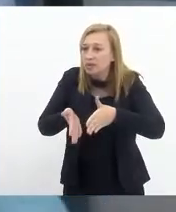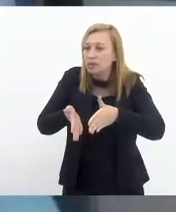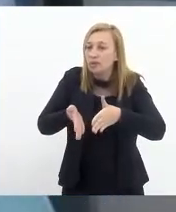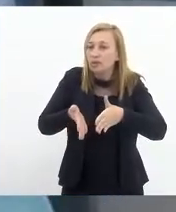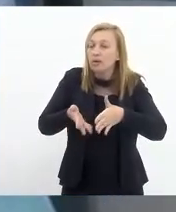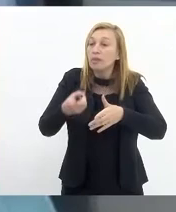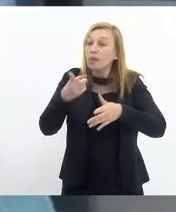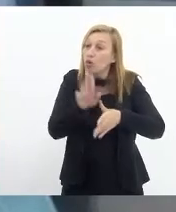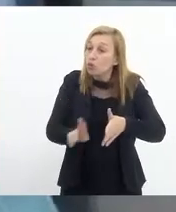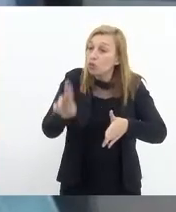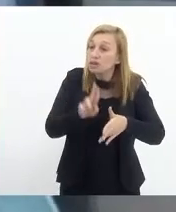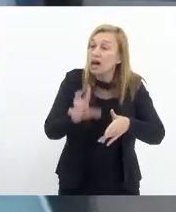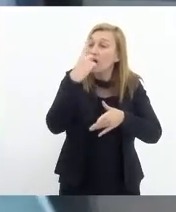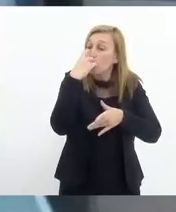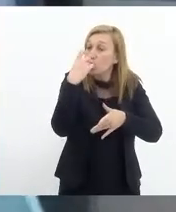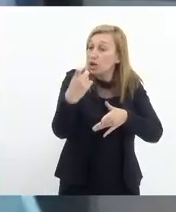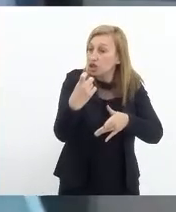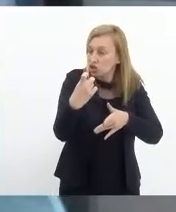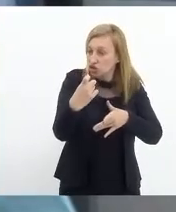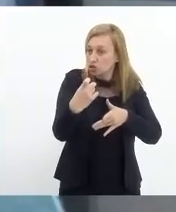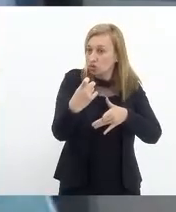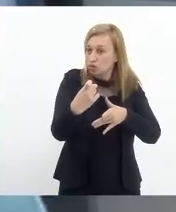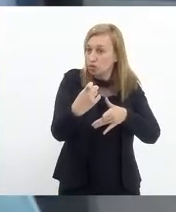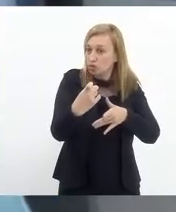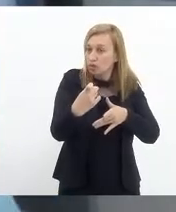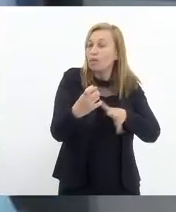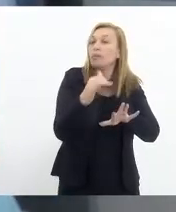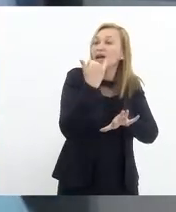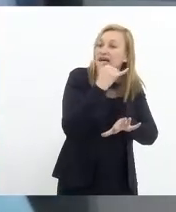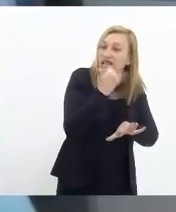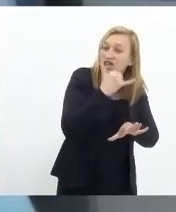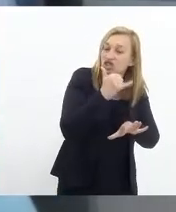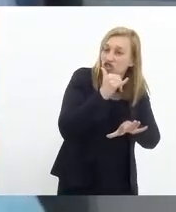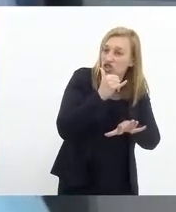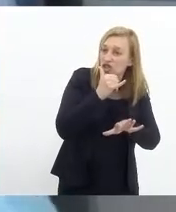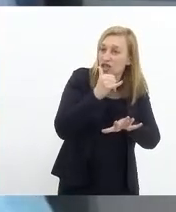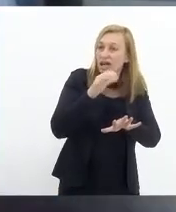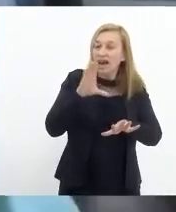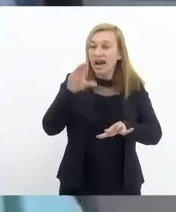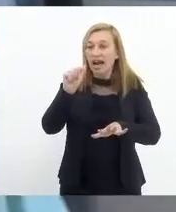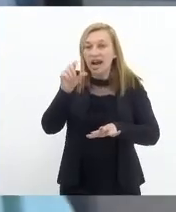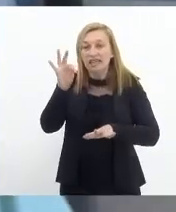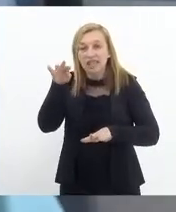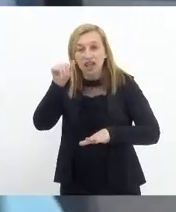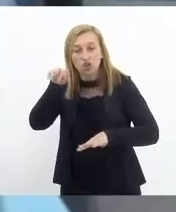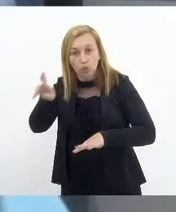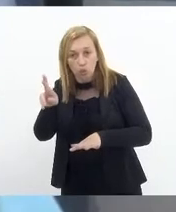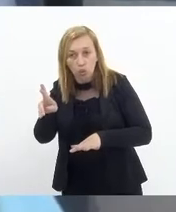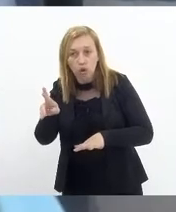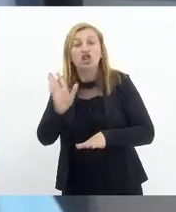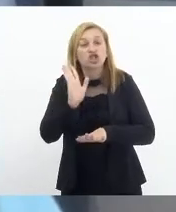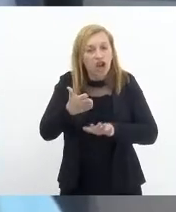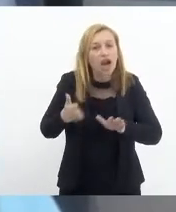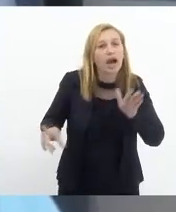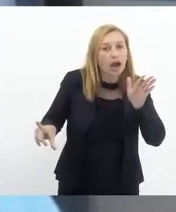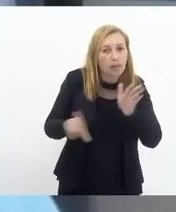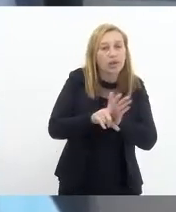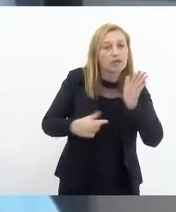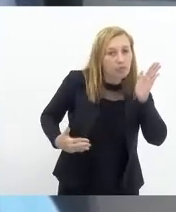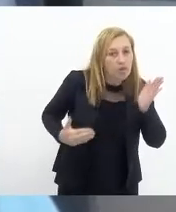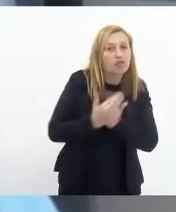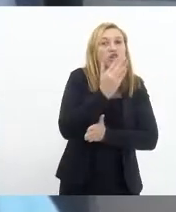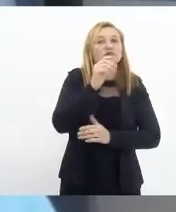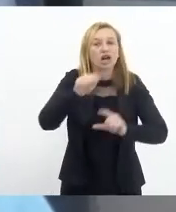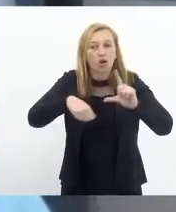e em forma de emprego e renda às cooperativas de catadores. Nós já aprovamos essa lei antes, a